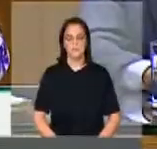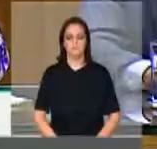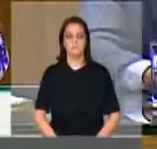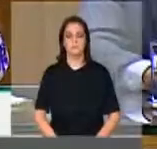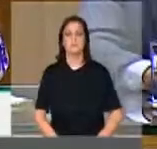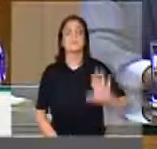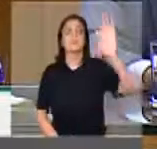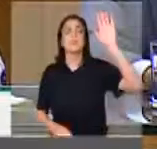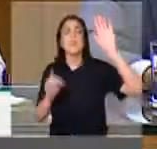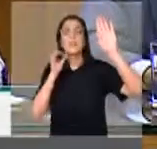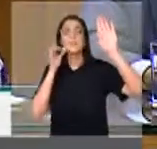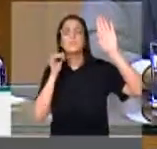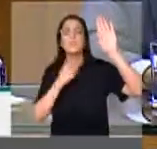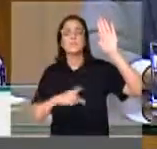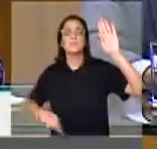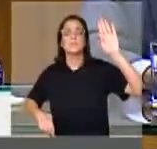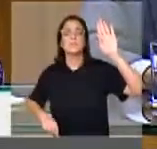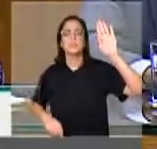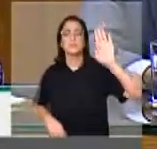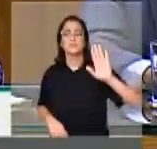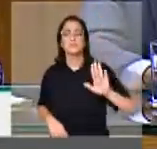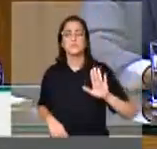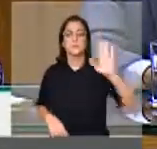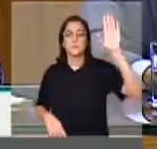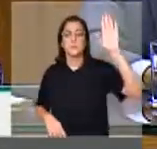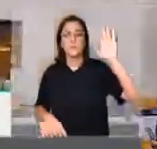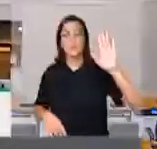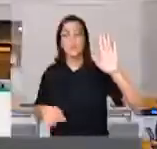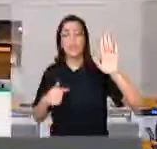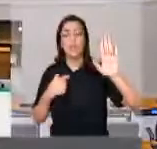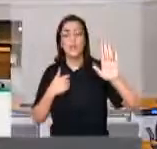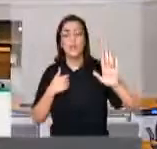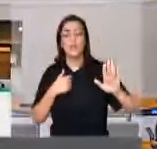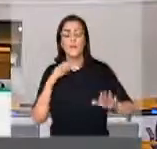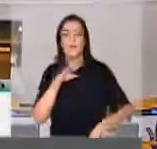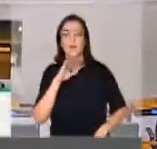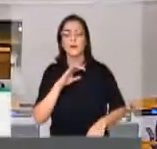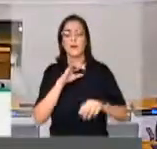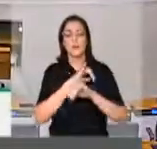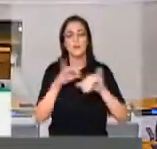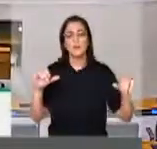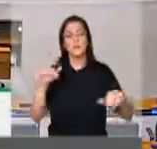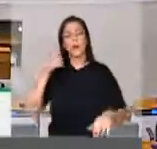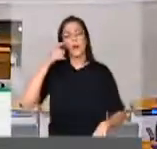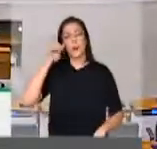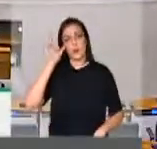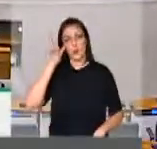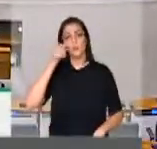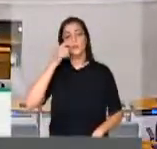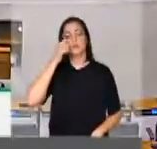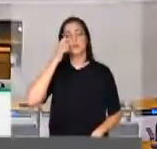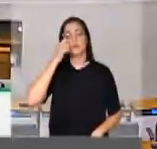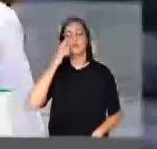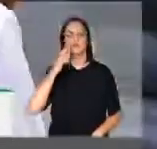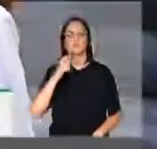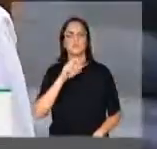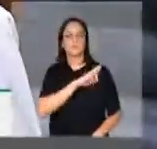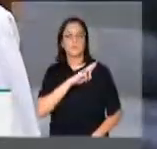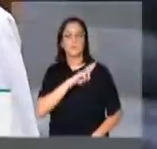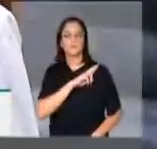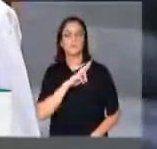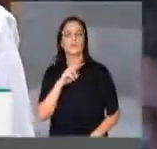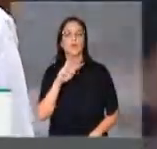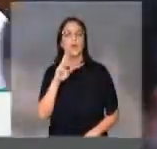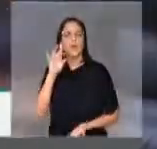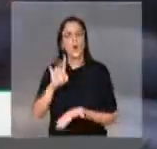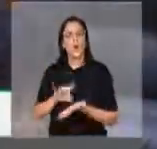Deputada, só para dizer que nós estávamos ontem uma missão, chegamos ontem de